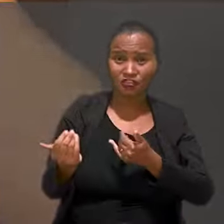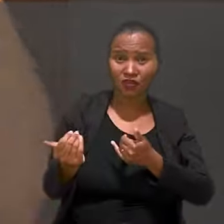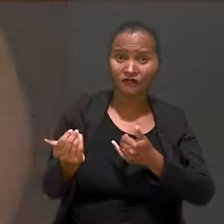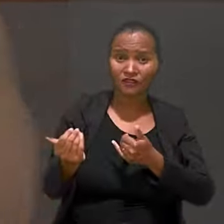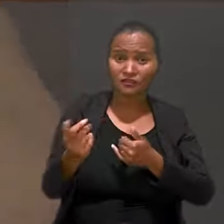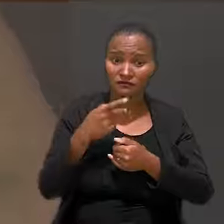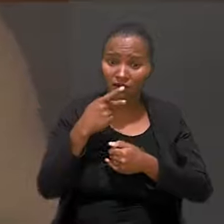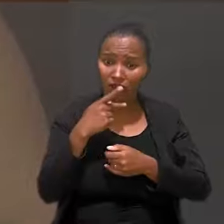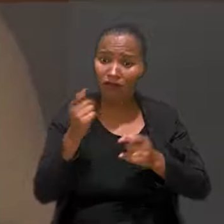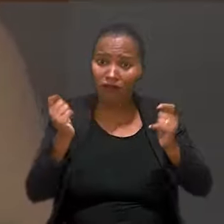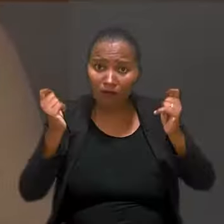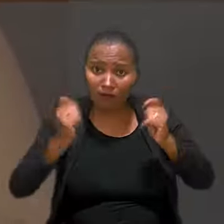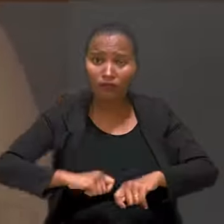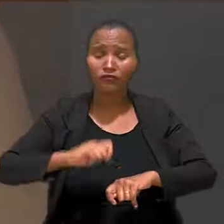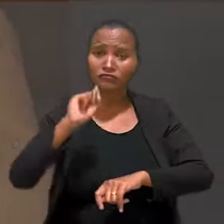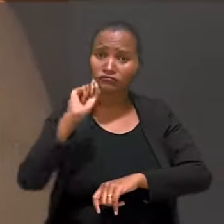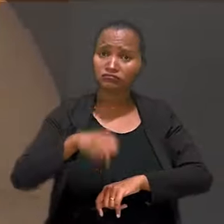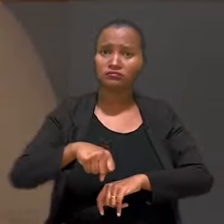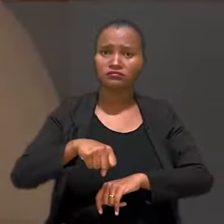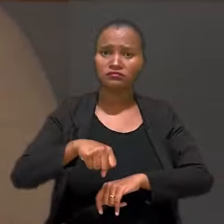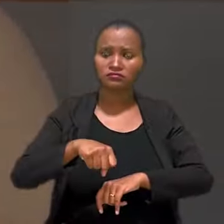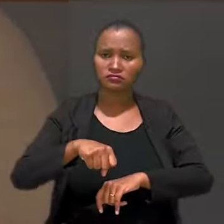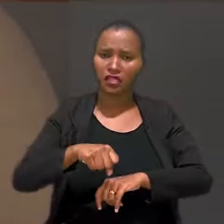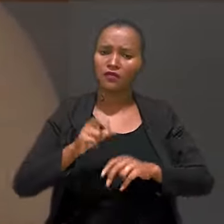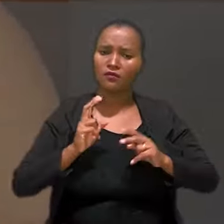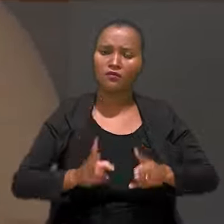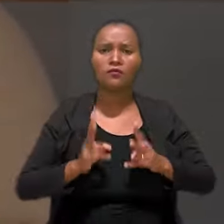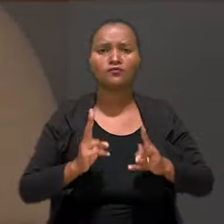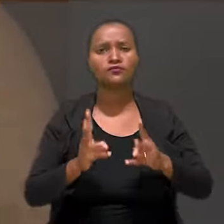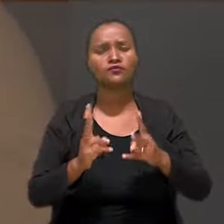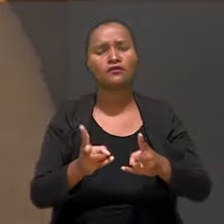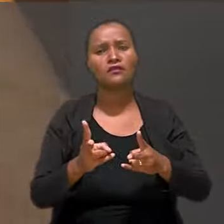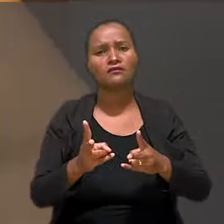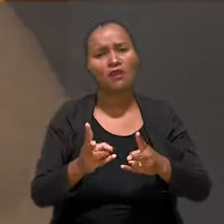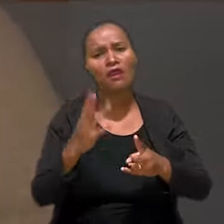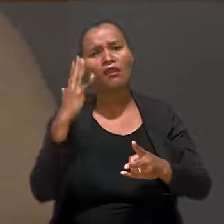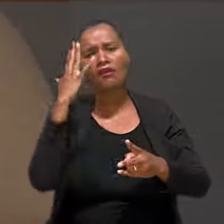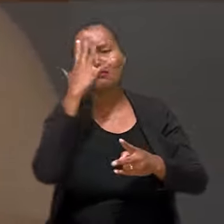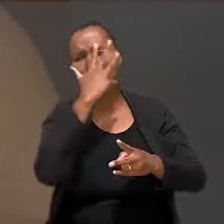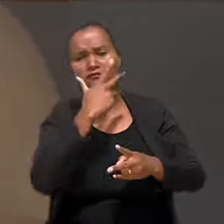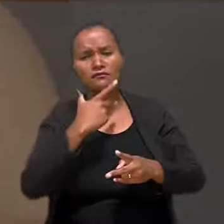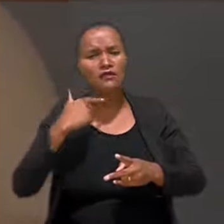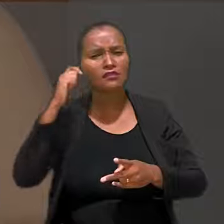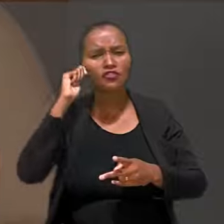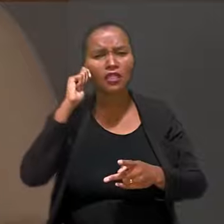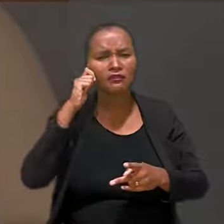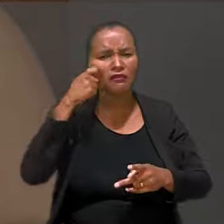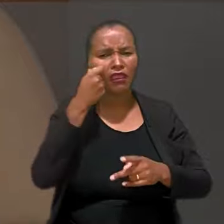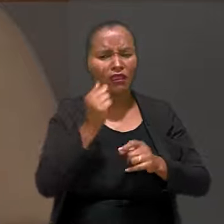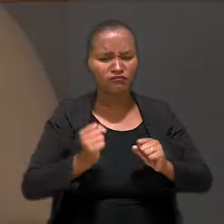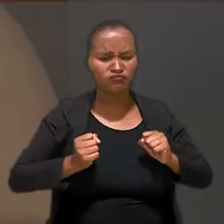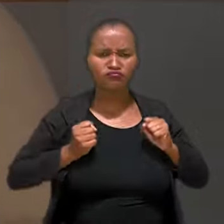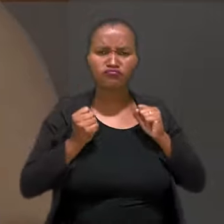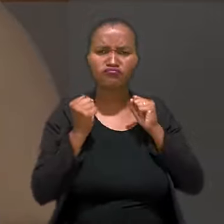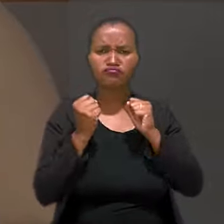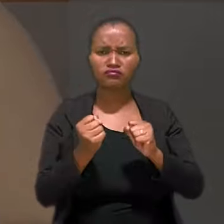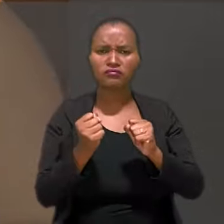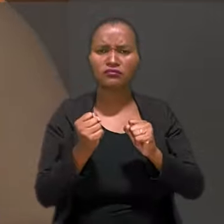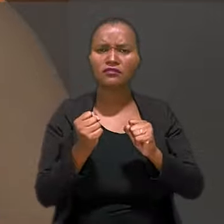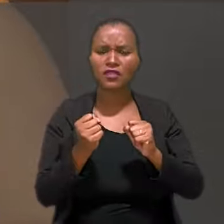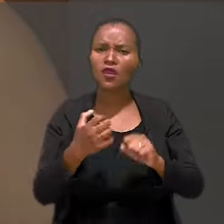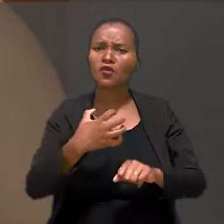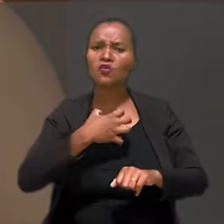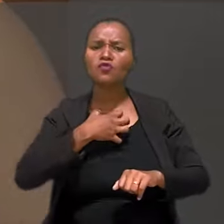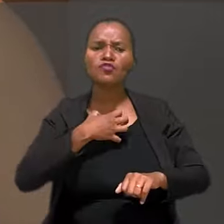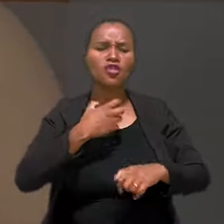gerações mais jovens de que é possível sim manter-se a estética negra